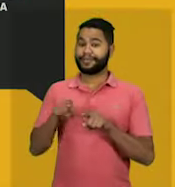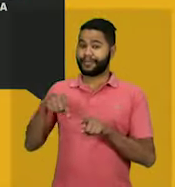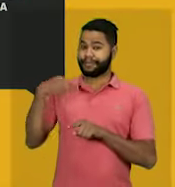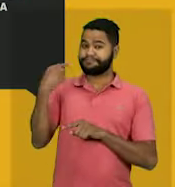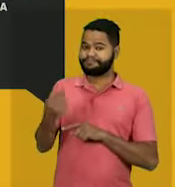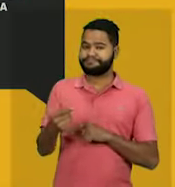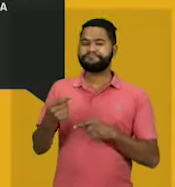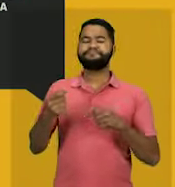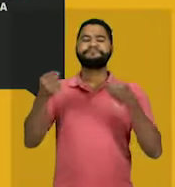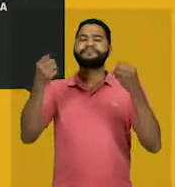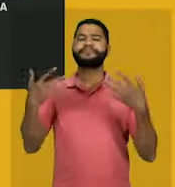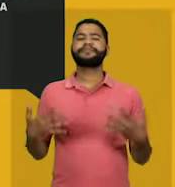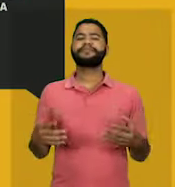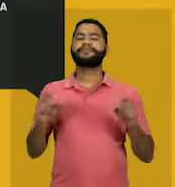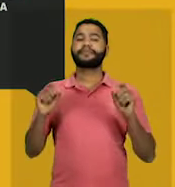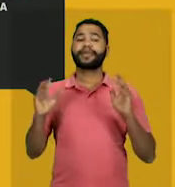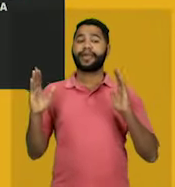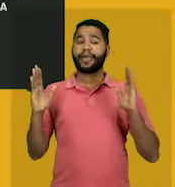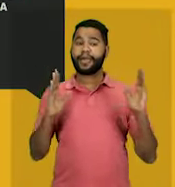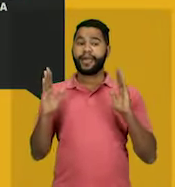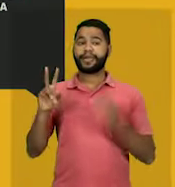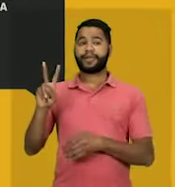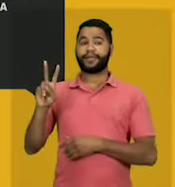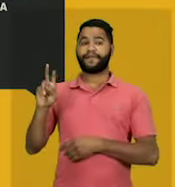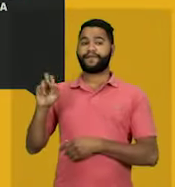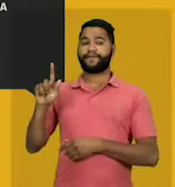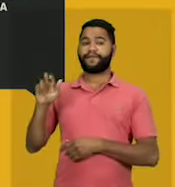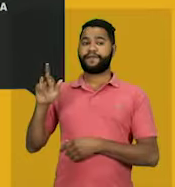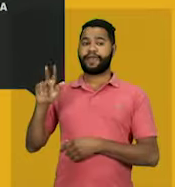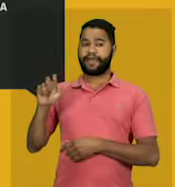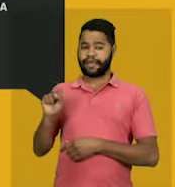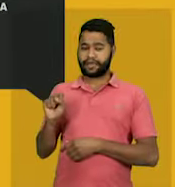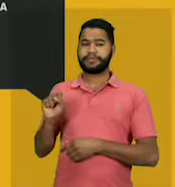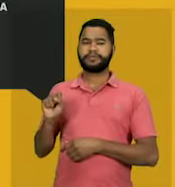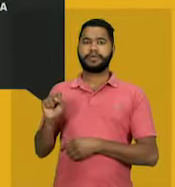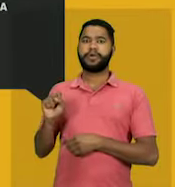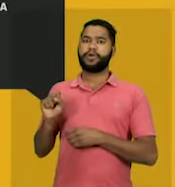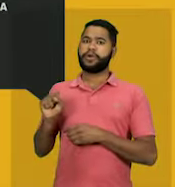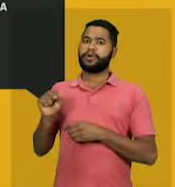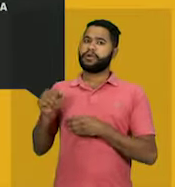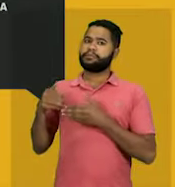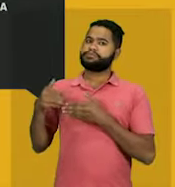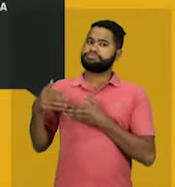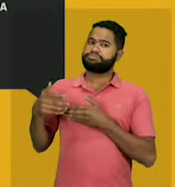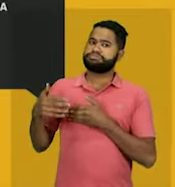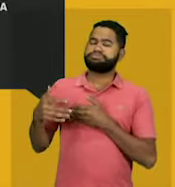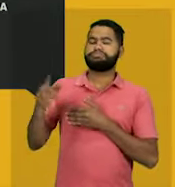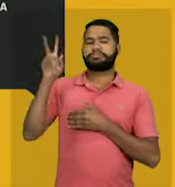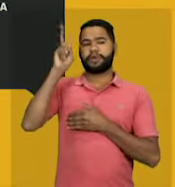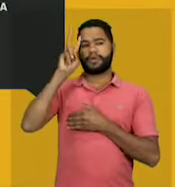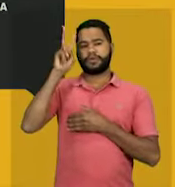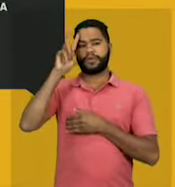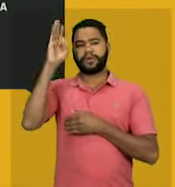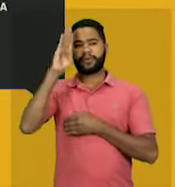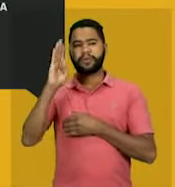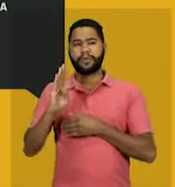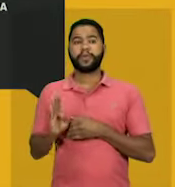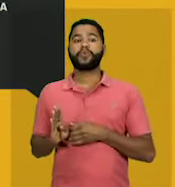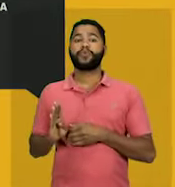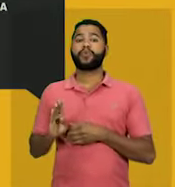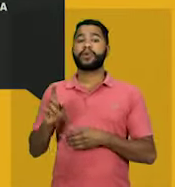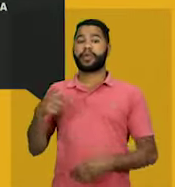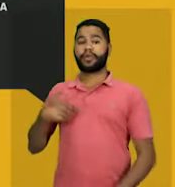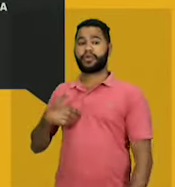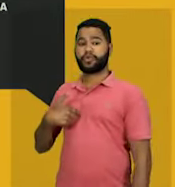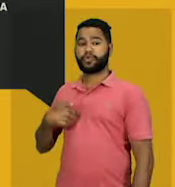aula nós vamos falar sobre a Era Vargas. Esse contexto tão extenso da história do Brasil, em que Getúlio Vargas vai